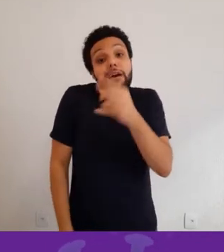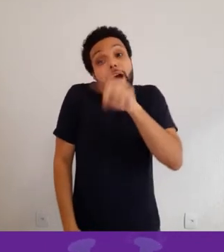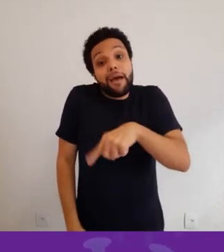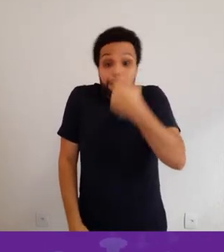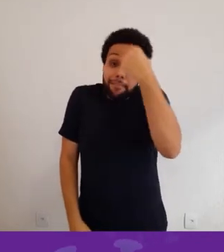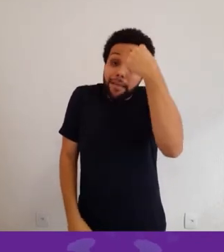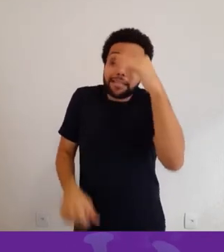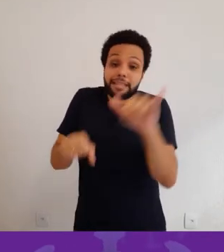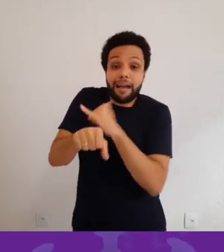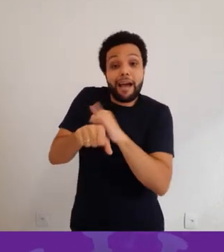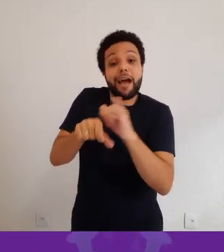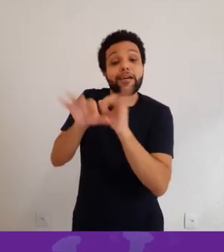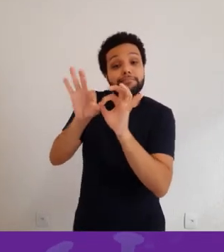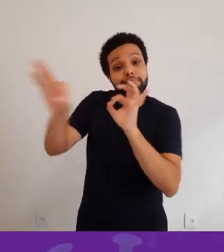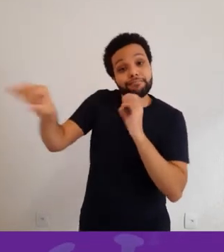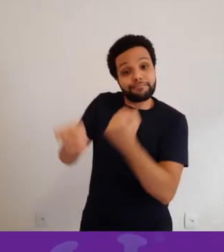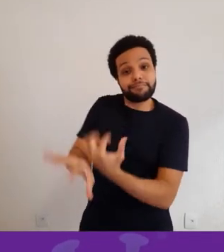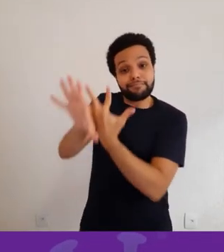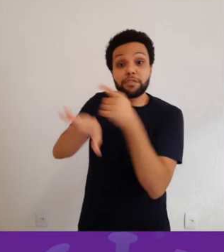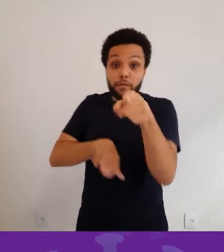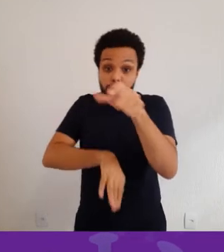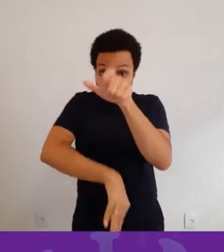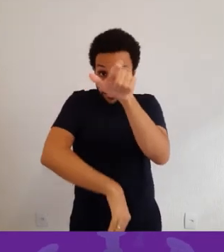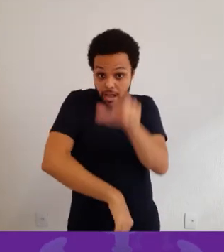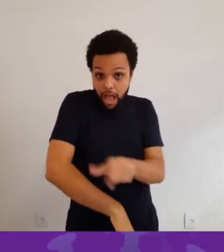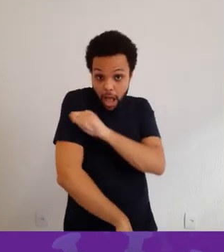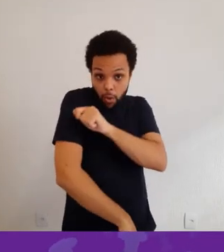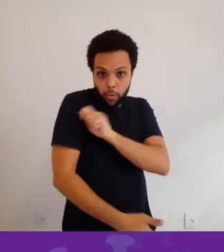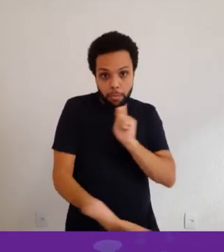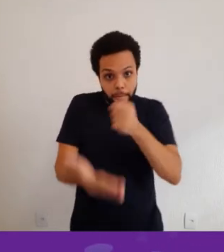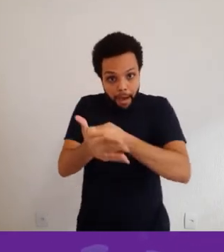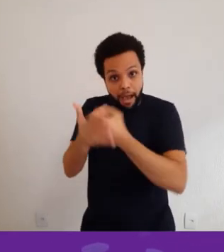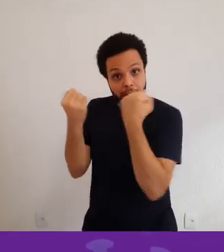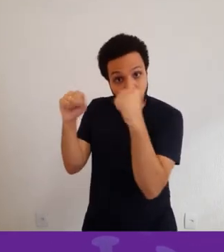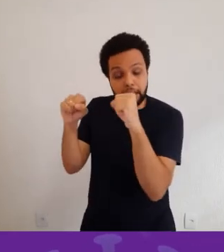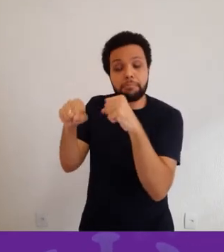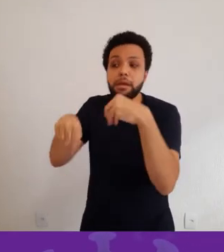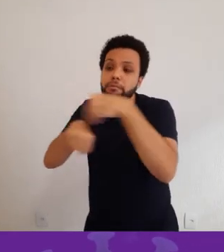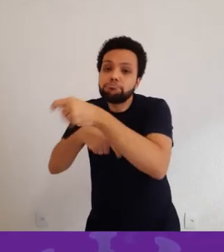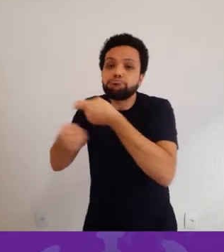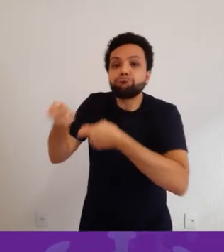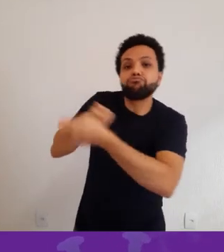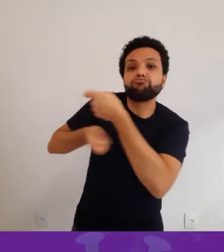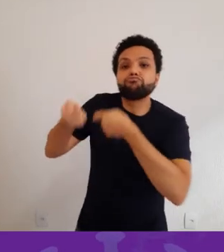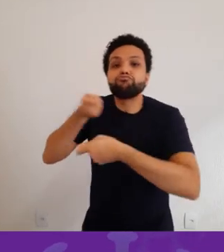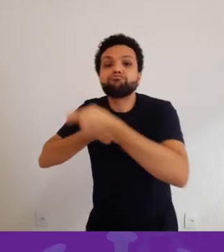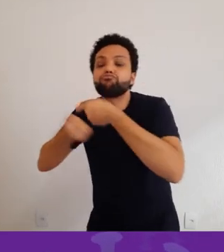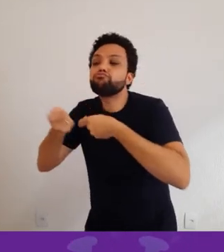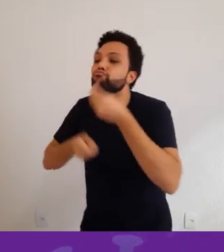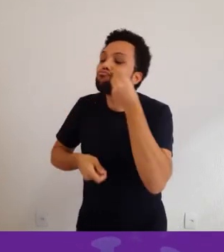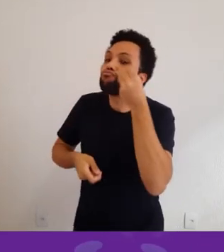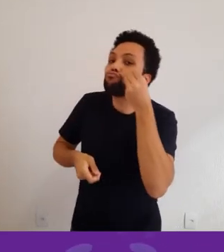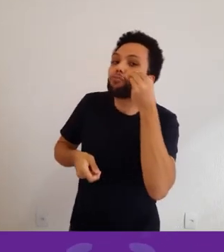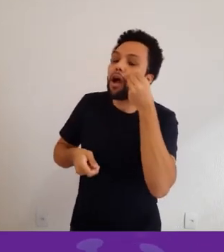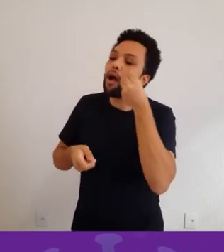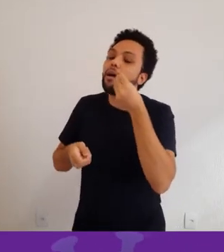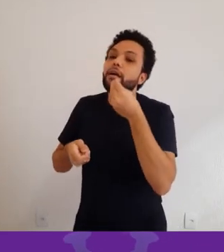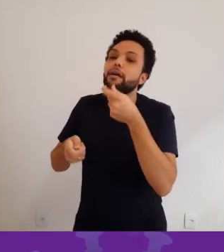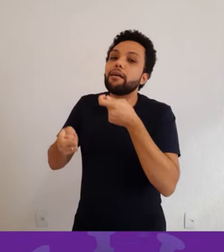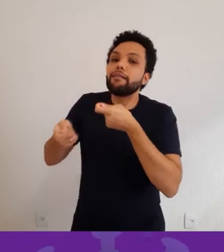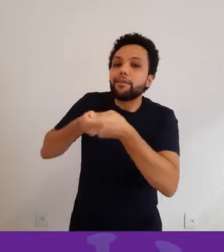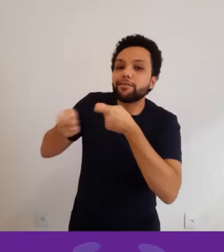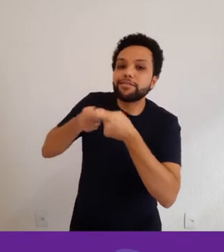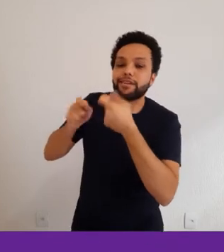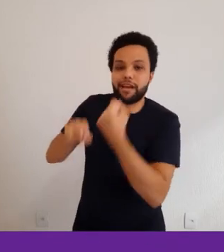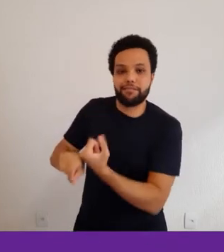vale aí a ideia de pensar e negociar com a academia de oferecer essas aulas por estratégias de comunicação à distância.